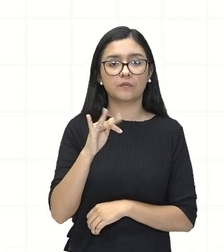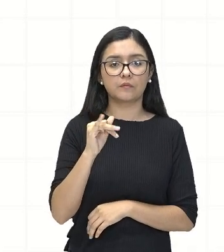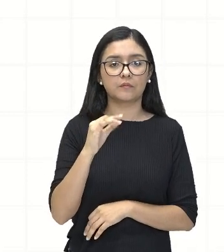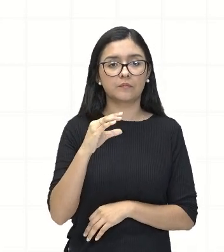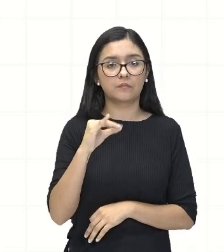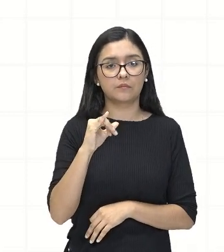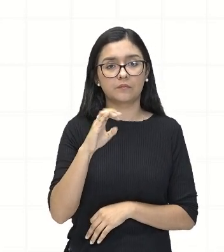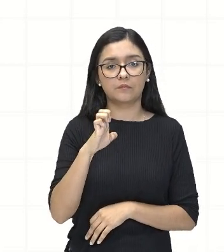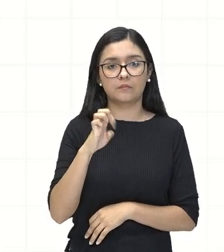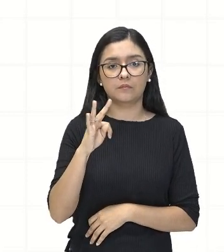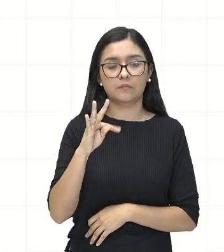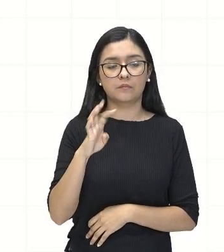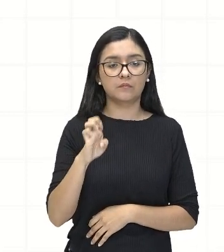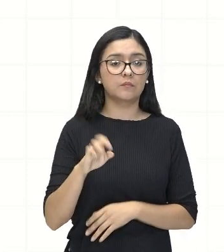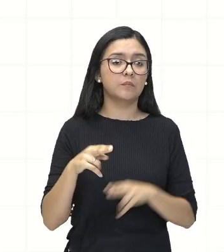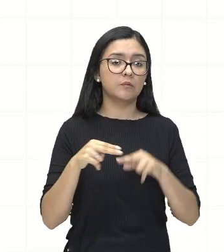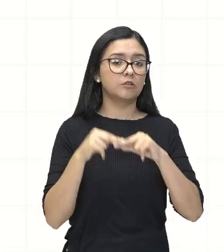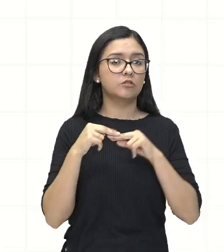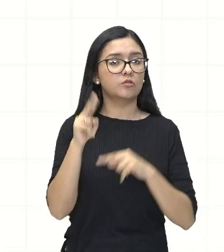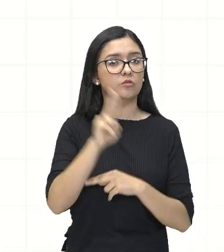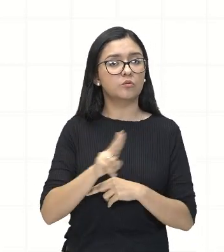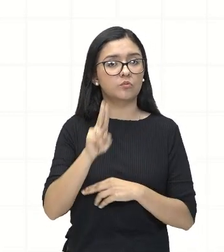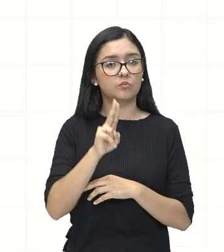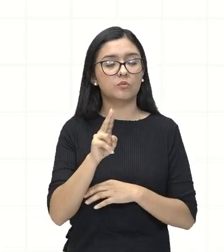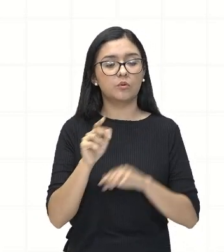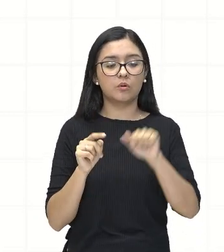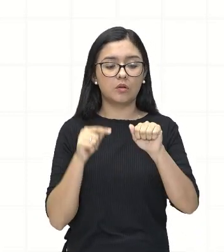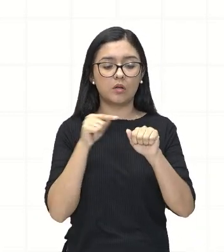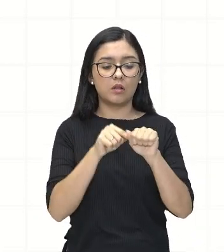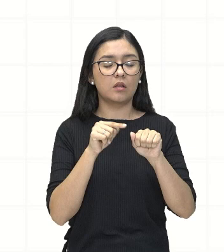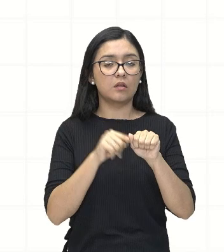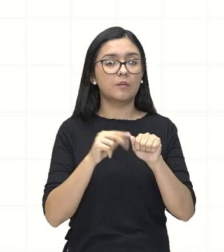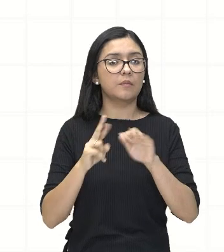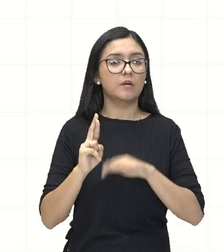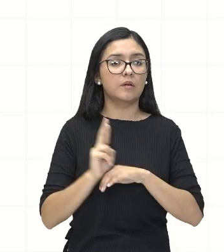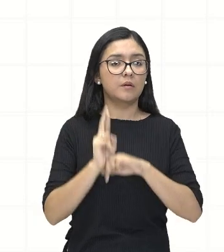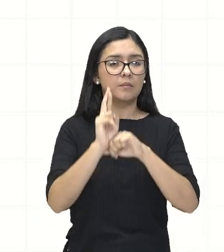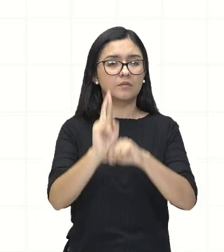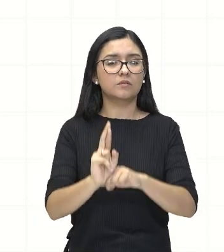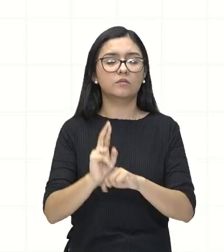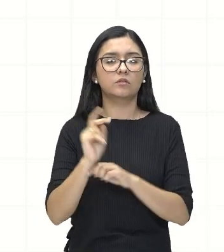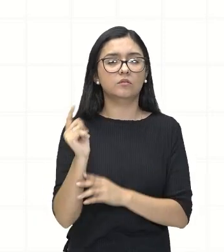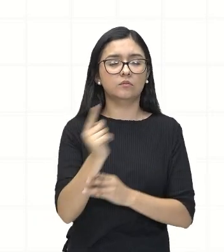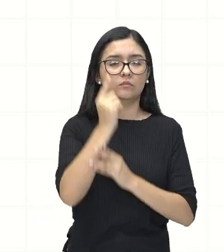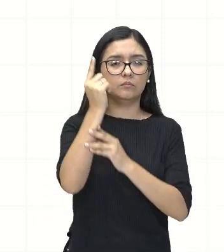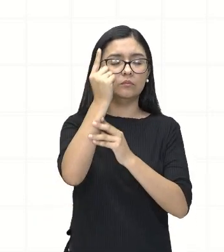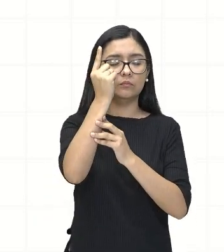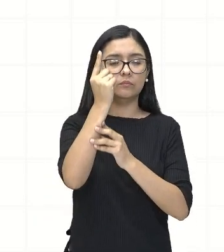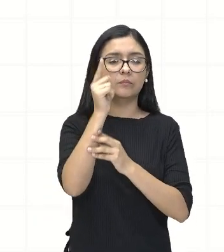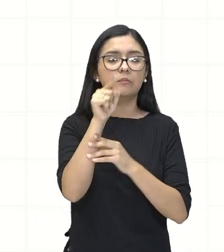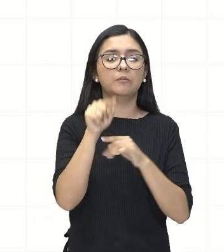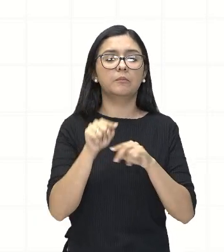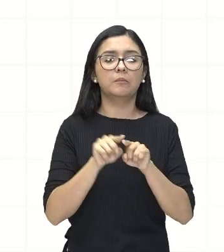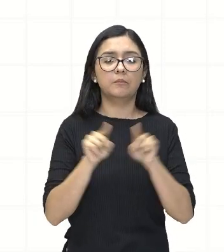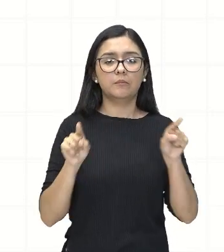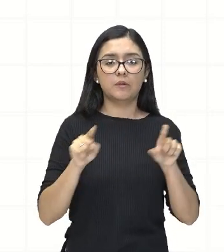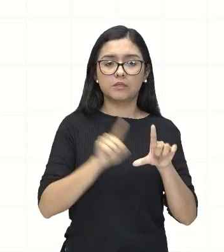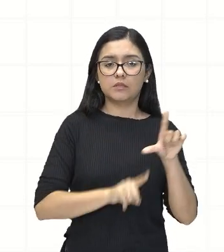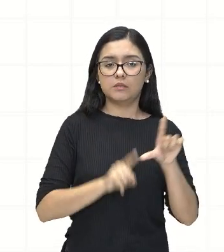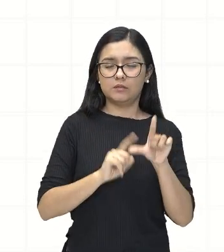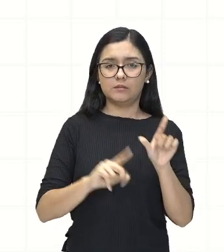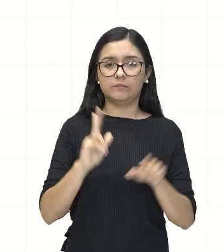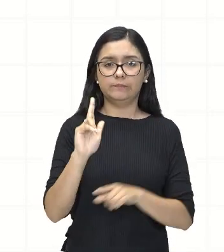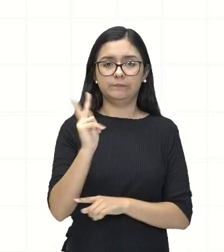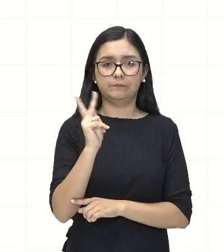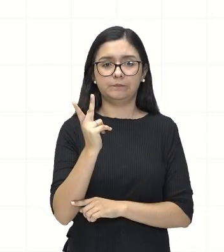A gente não utiliza o A para a altura. Tá? Então, H, tá bom? Então, temos aqui o